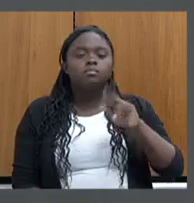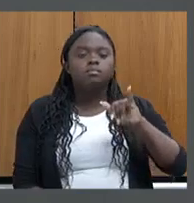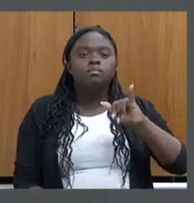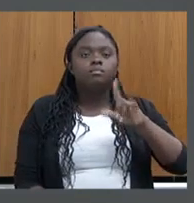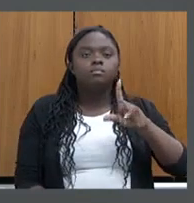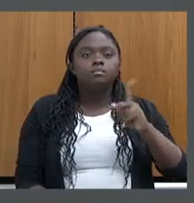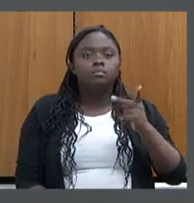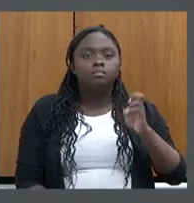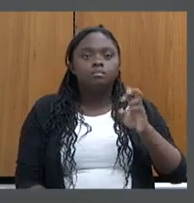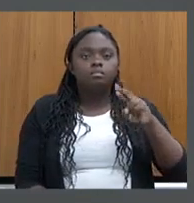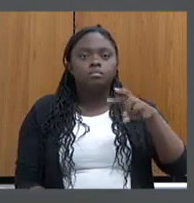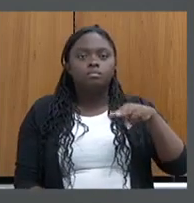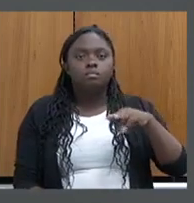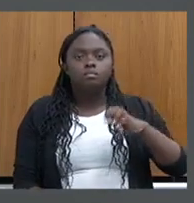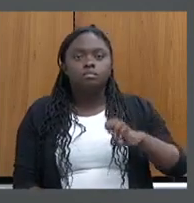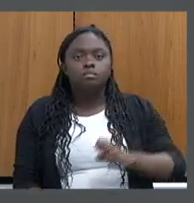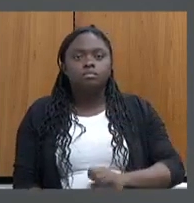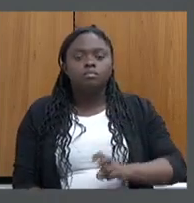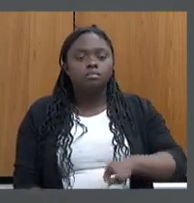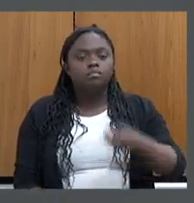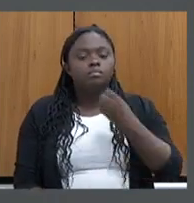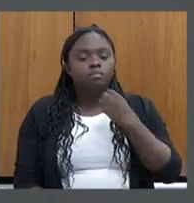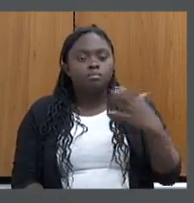-vindas à nossa secretária Elizabeth Jucá.